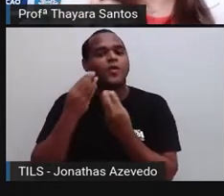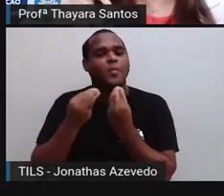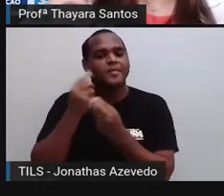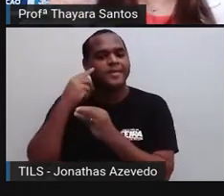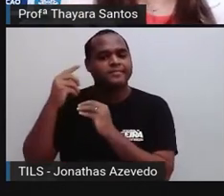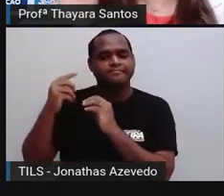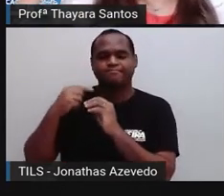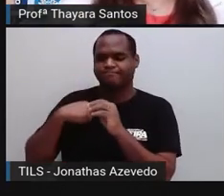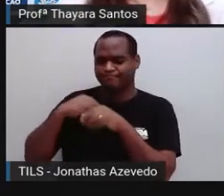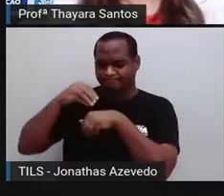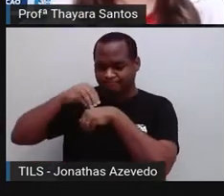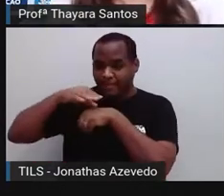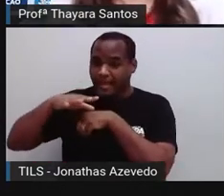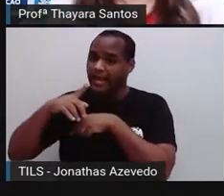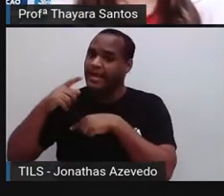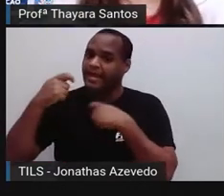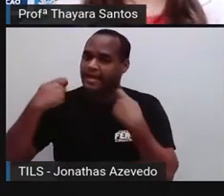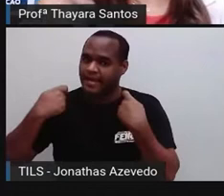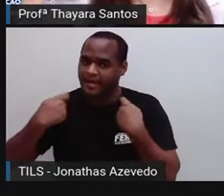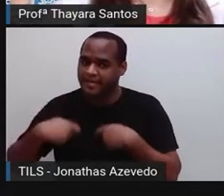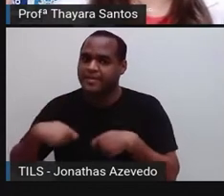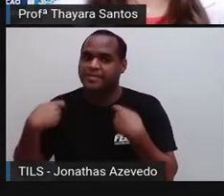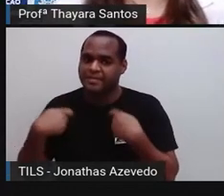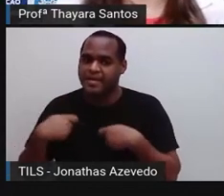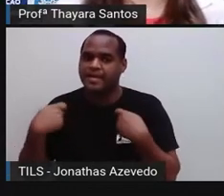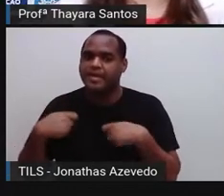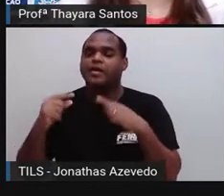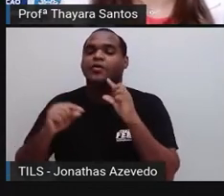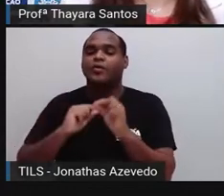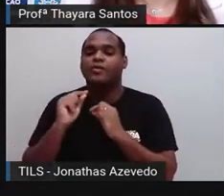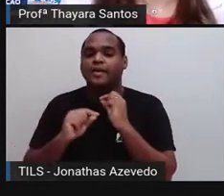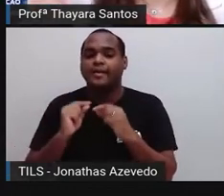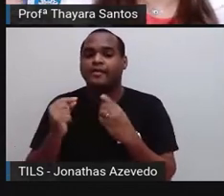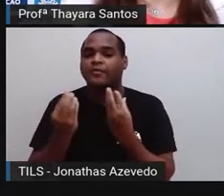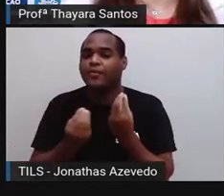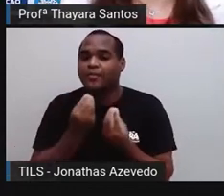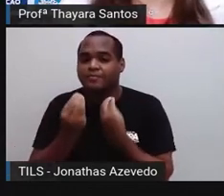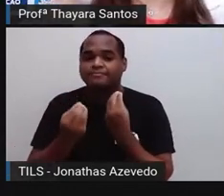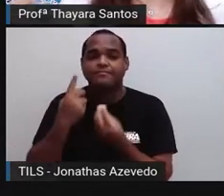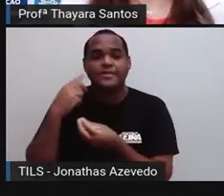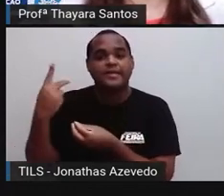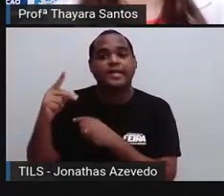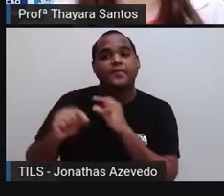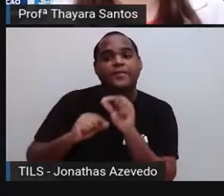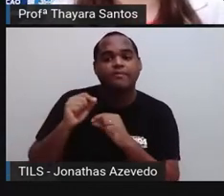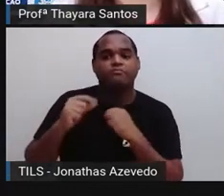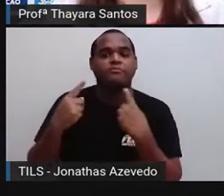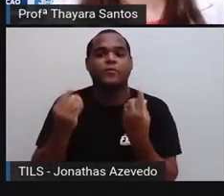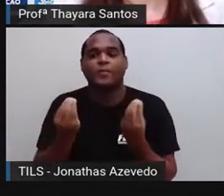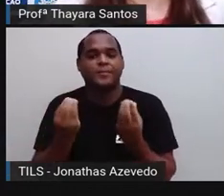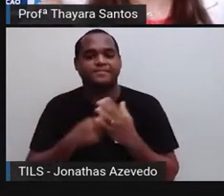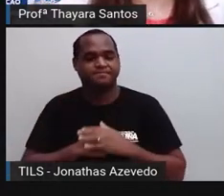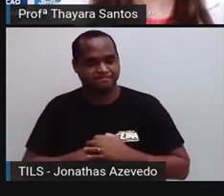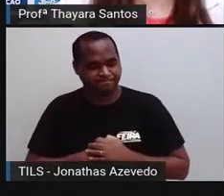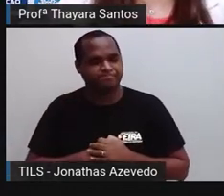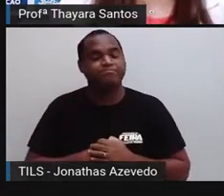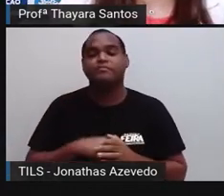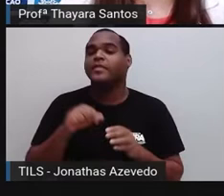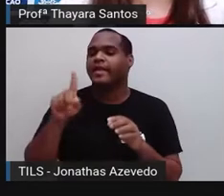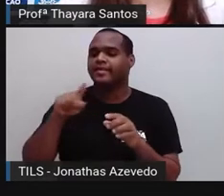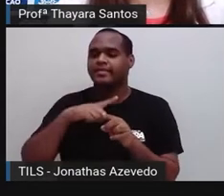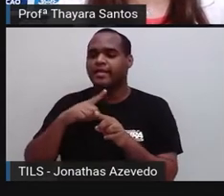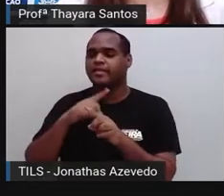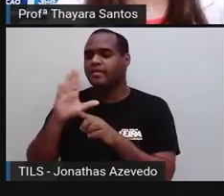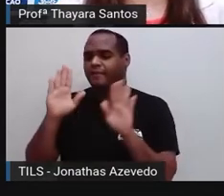mensagem dizendo o que aquela célula-alvo ou o que aquele órgão precisa fazer. E essa célula